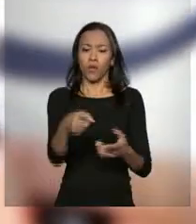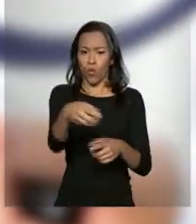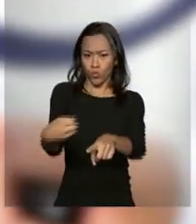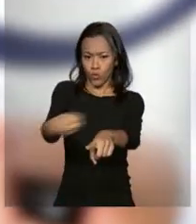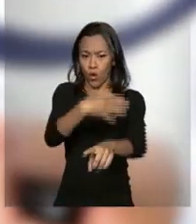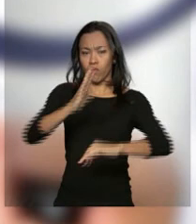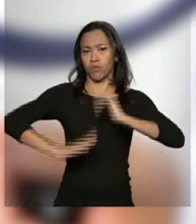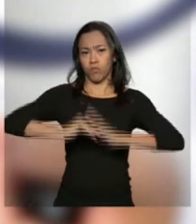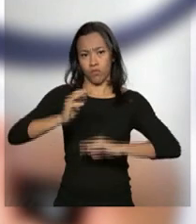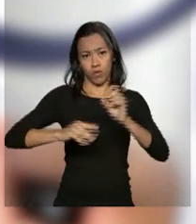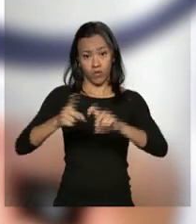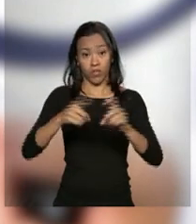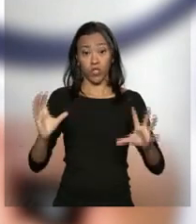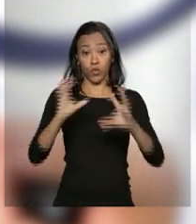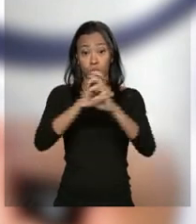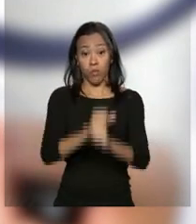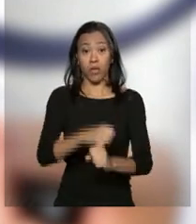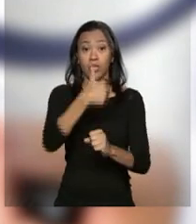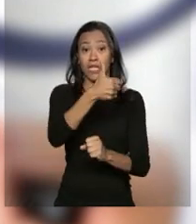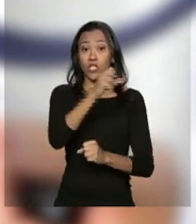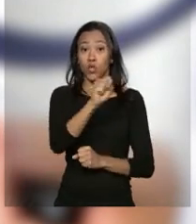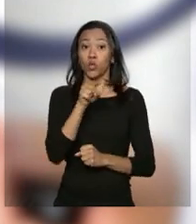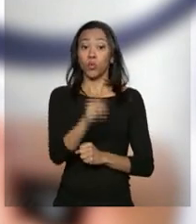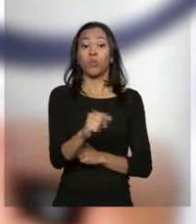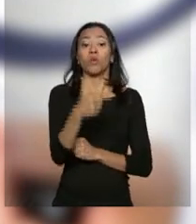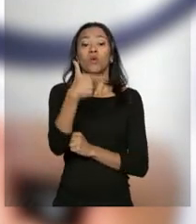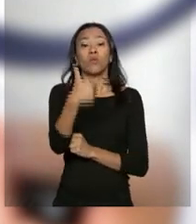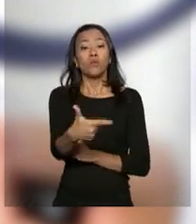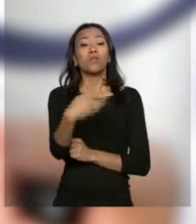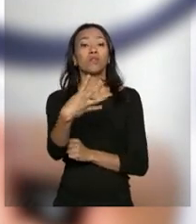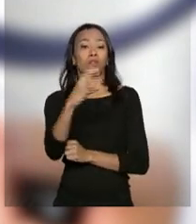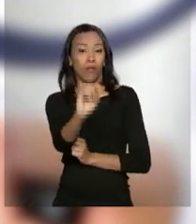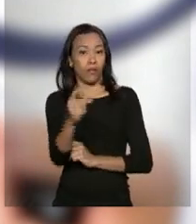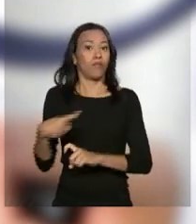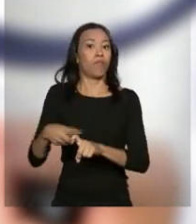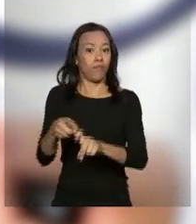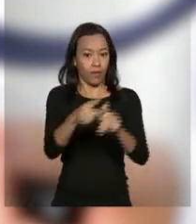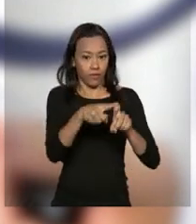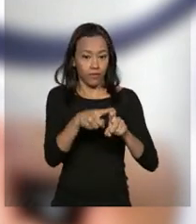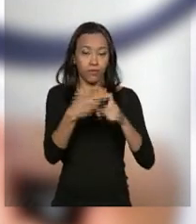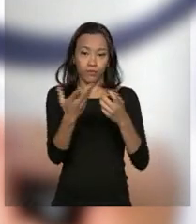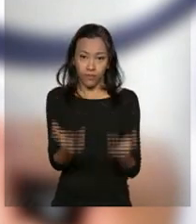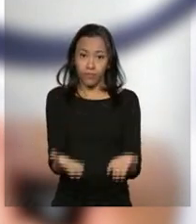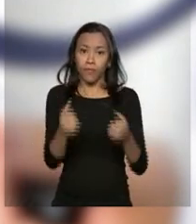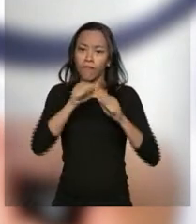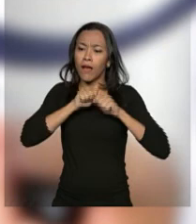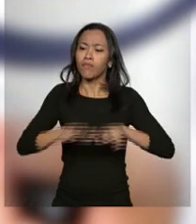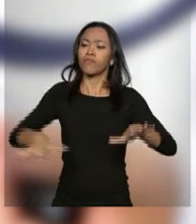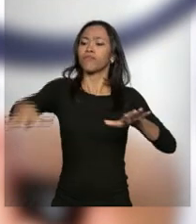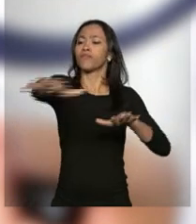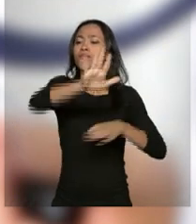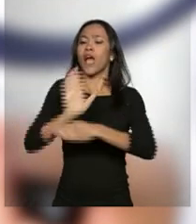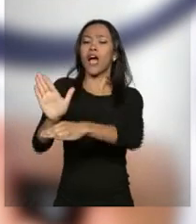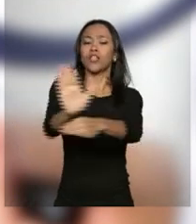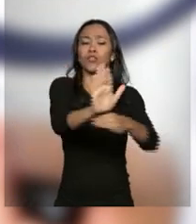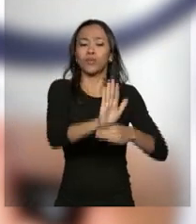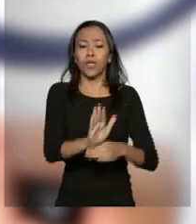pelo programa vai chegar a 18.240. A cobertura do Mais Médicos vai alcançar 4